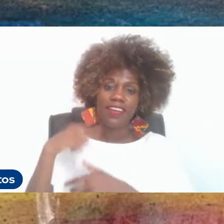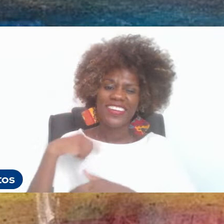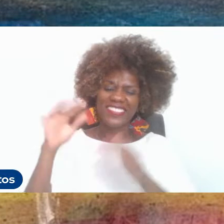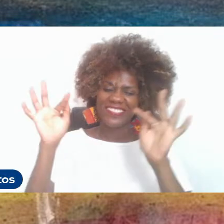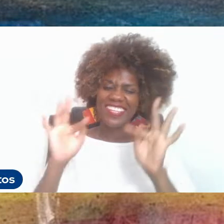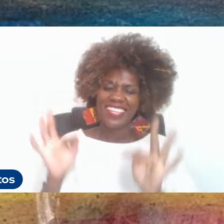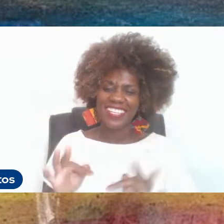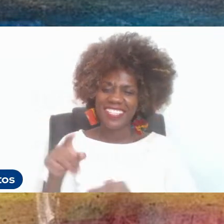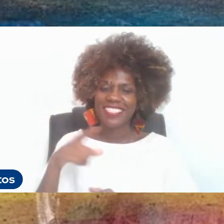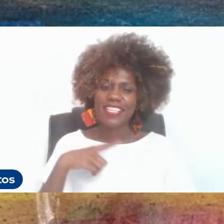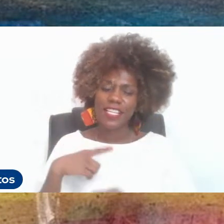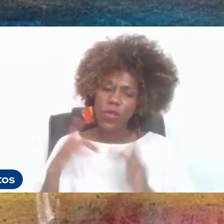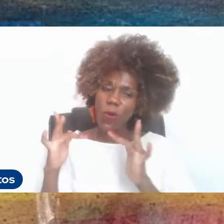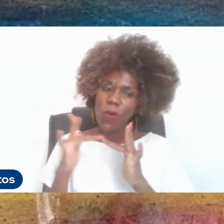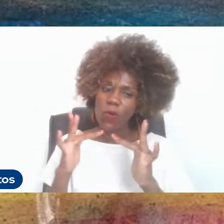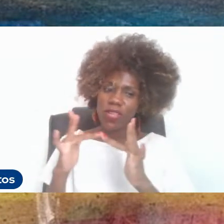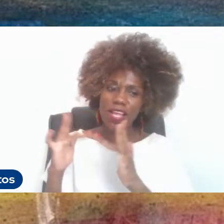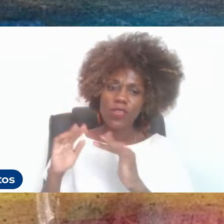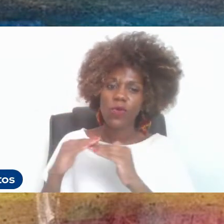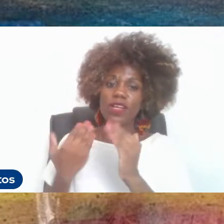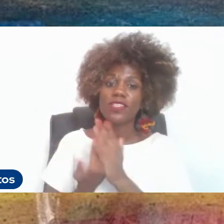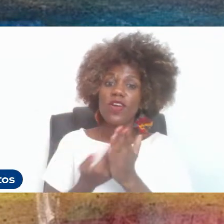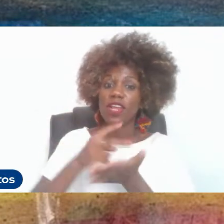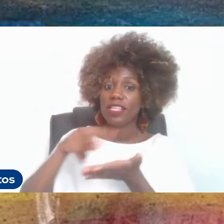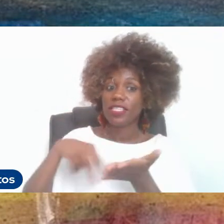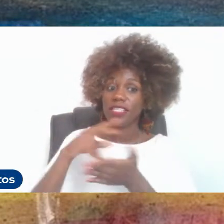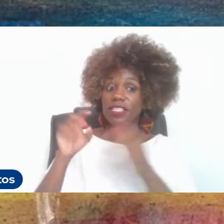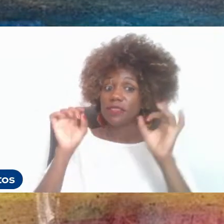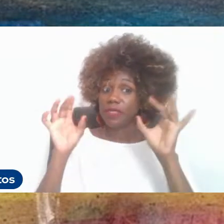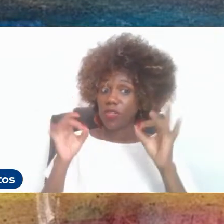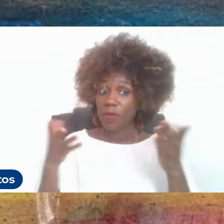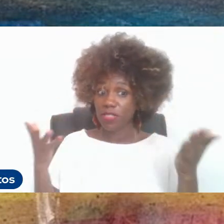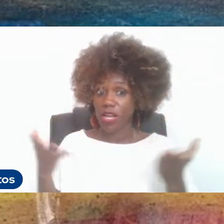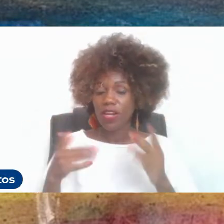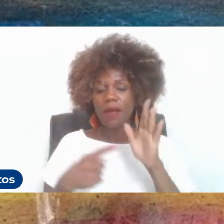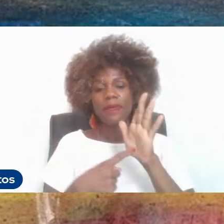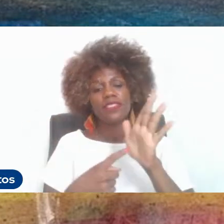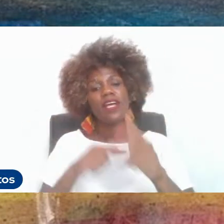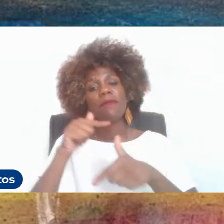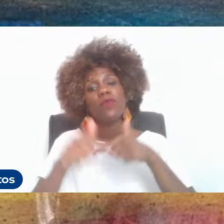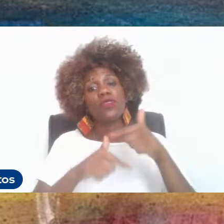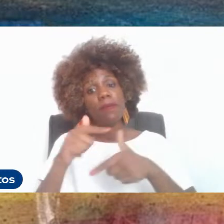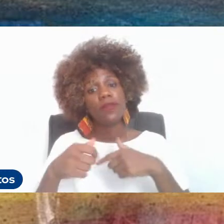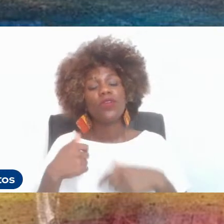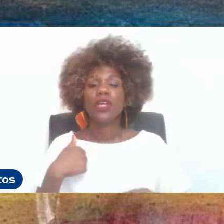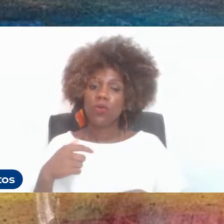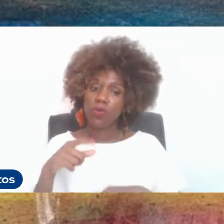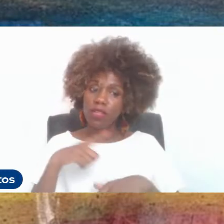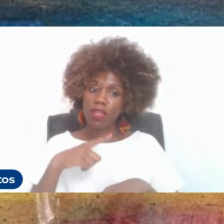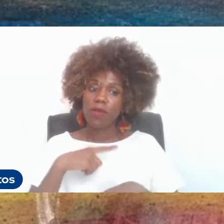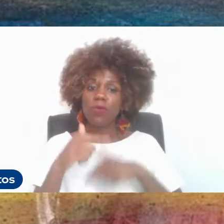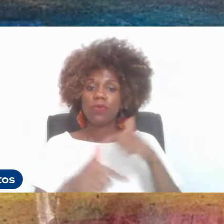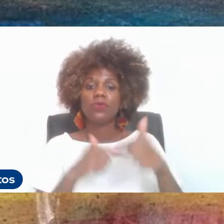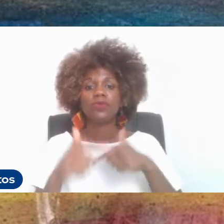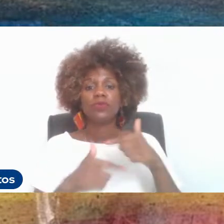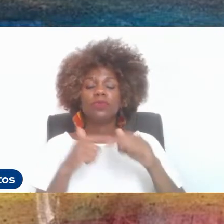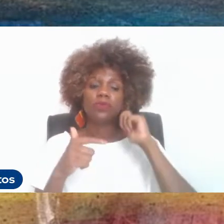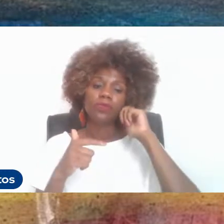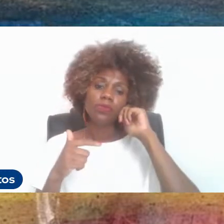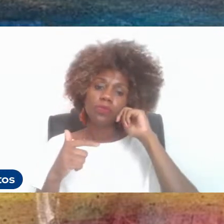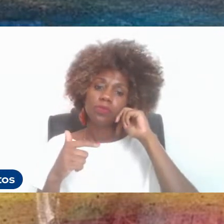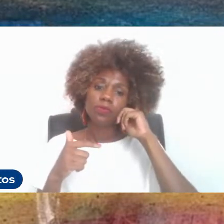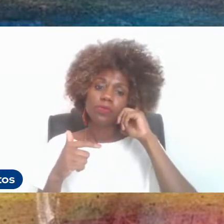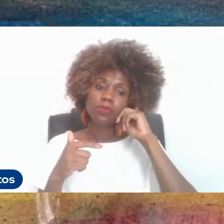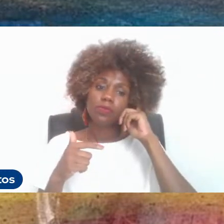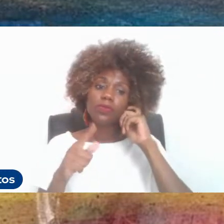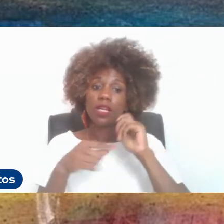feliz em poder ter contato com a escola de dança, especialmente agora, poder apresentar meu trabalho, que é um trabalho que, nas